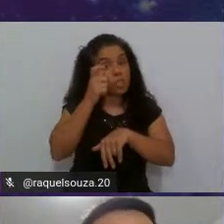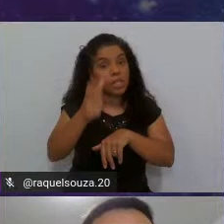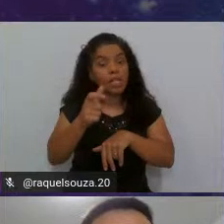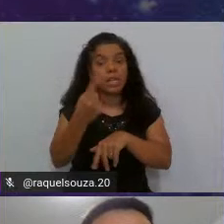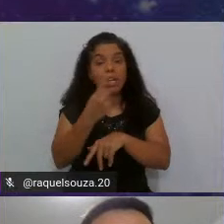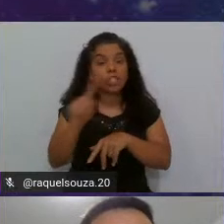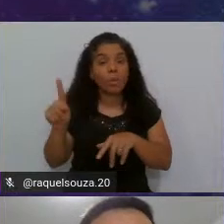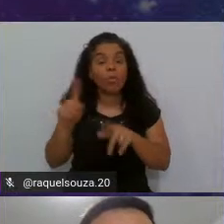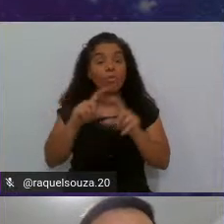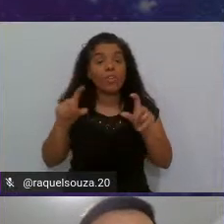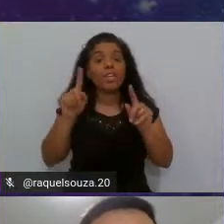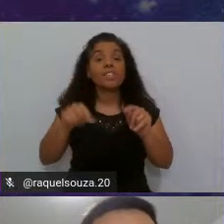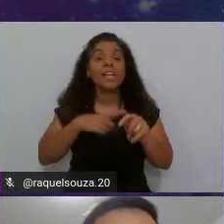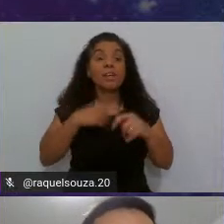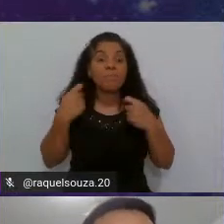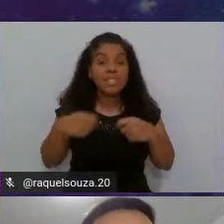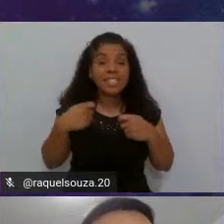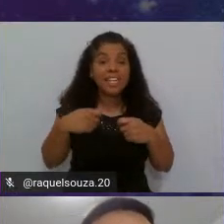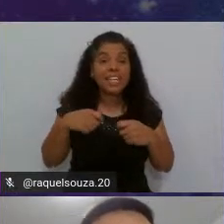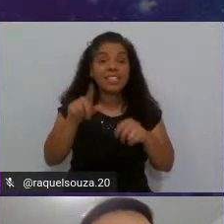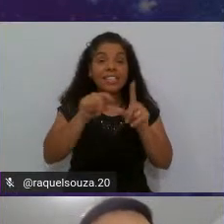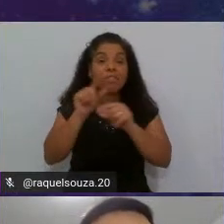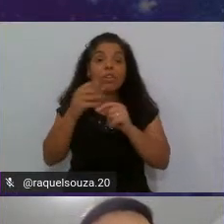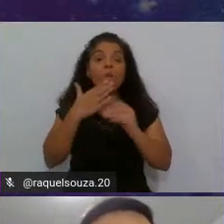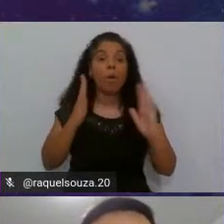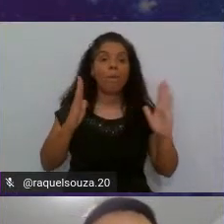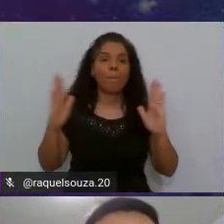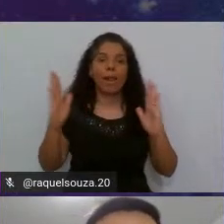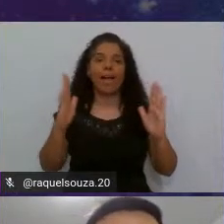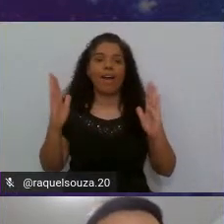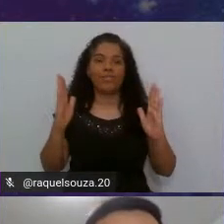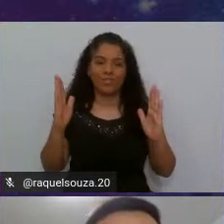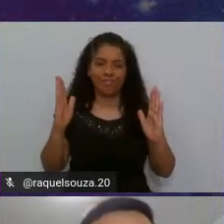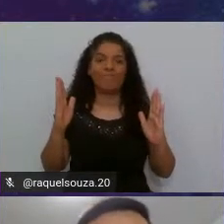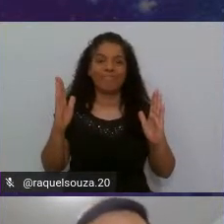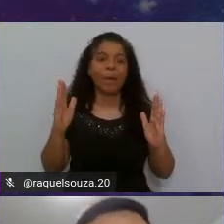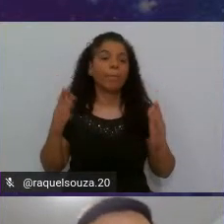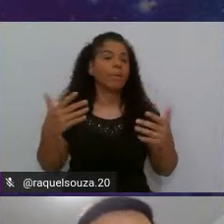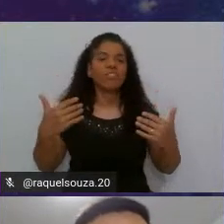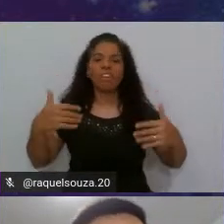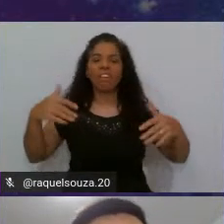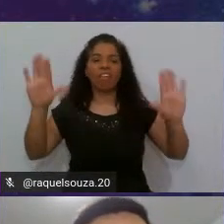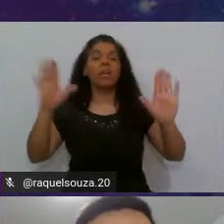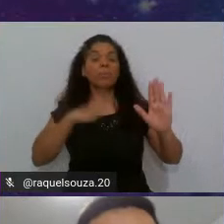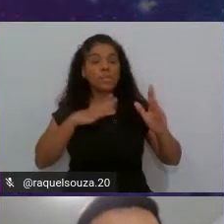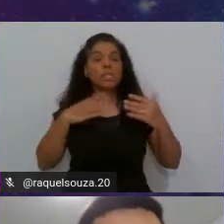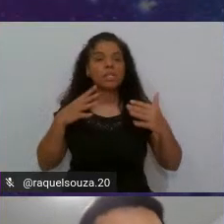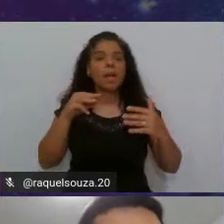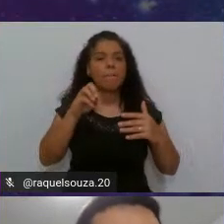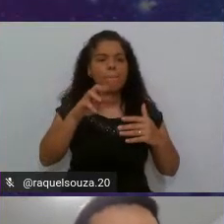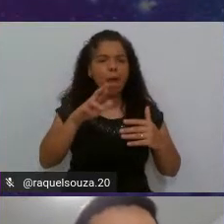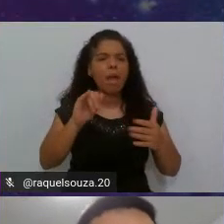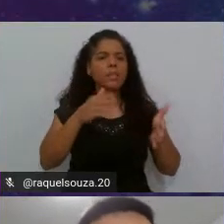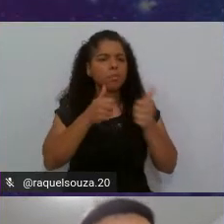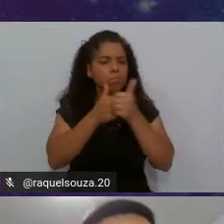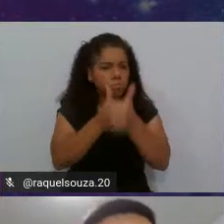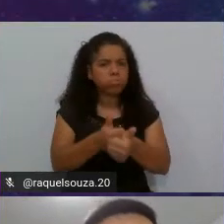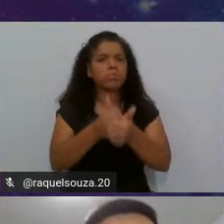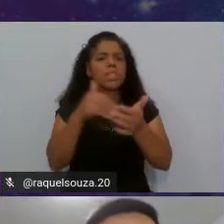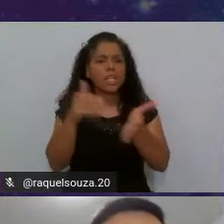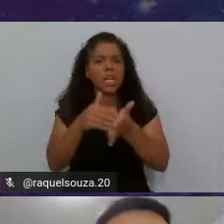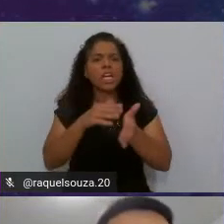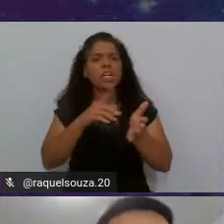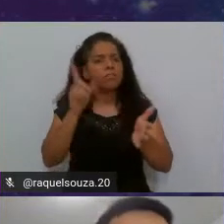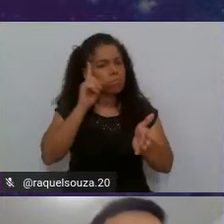fim, você precisa definir os prazos, certo? Para não ficar solto, para você ter metas, para você seguir isso diariamente.